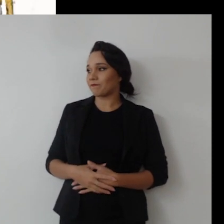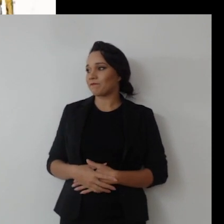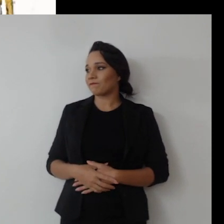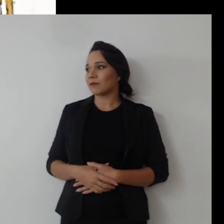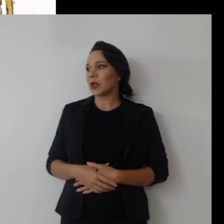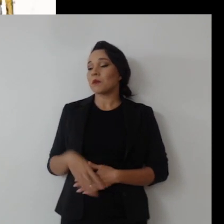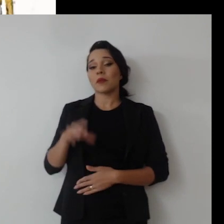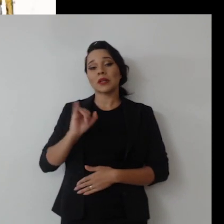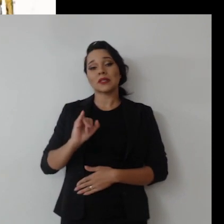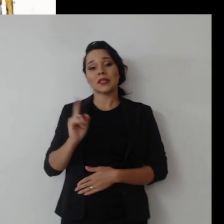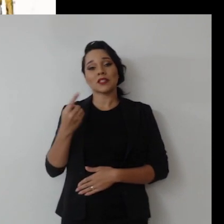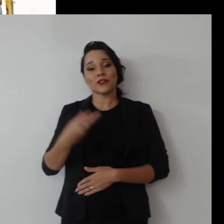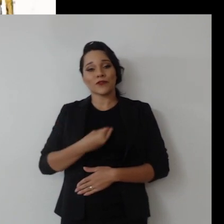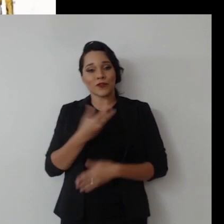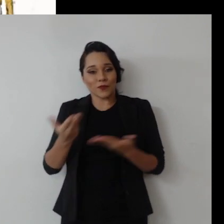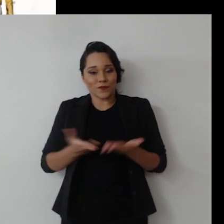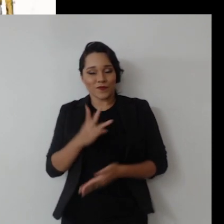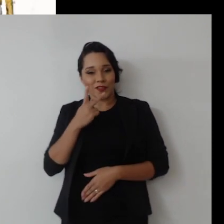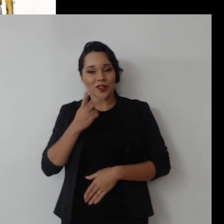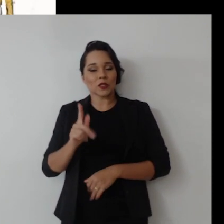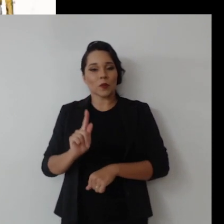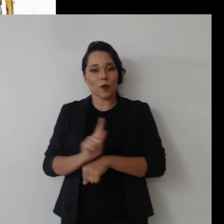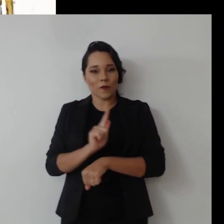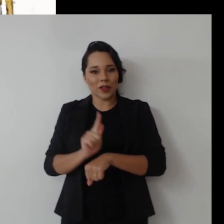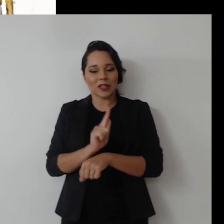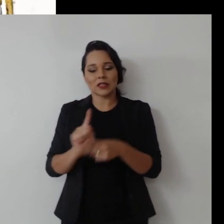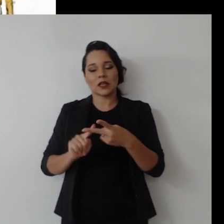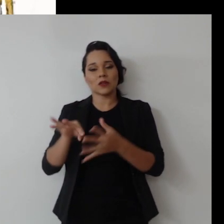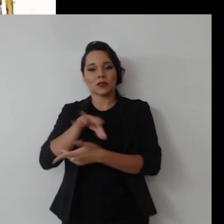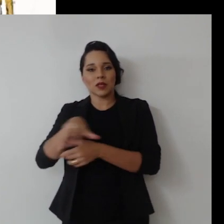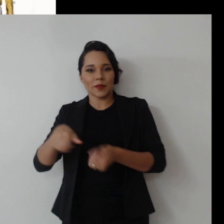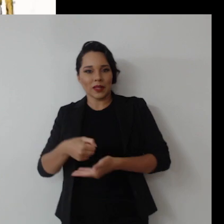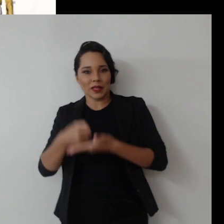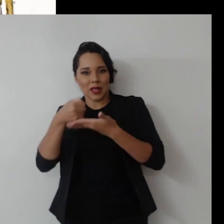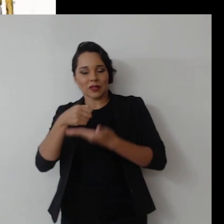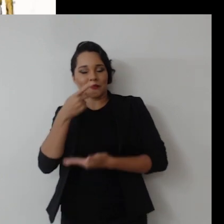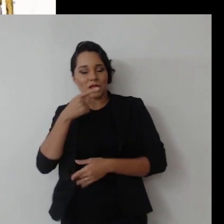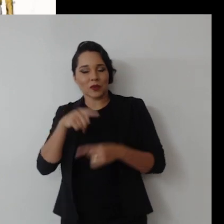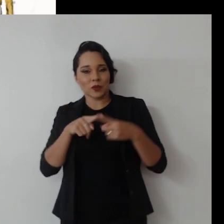Mas se a gente está aqui hoje falando sobre governança e sustentabilidade,